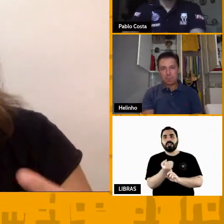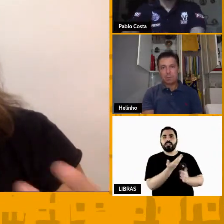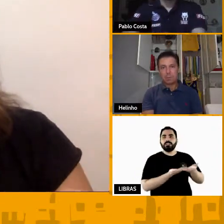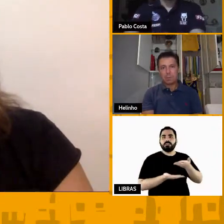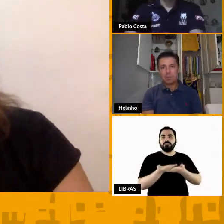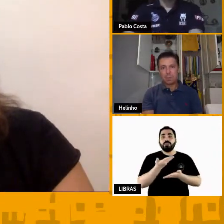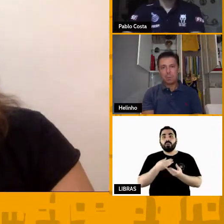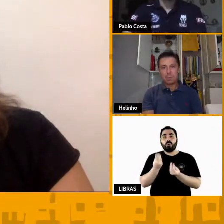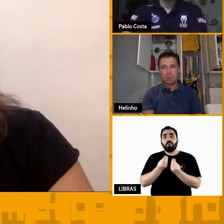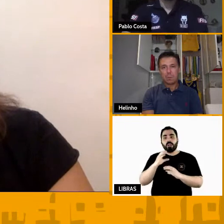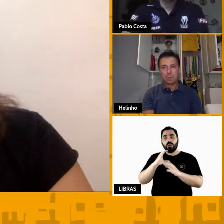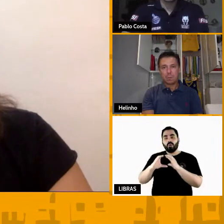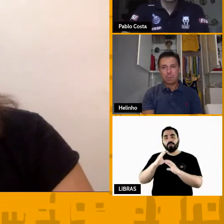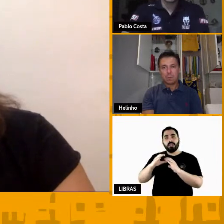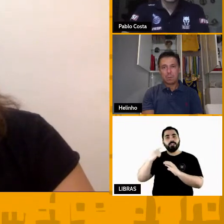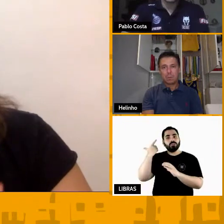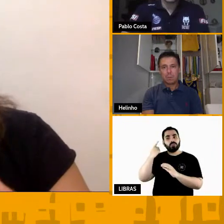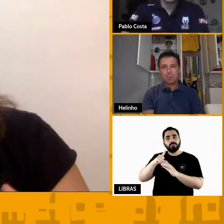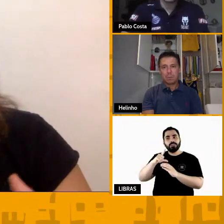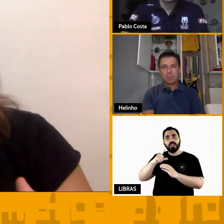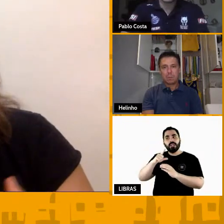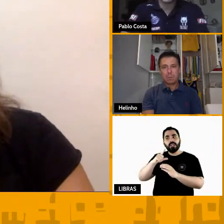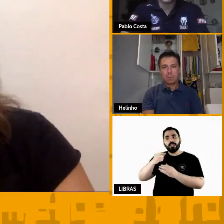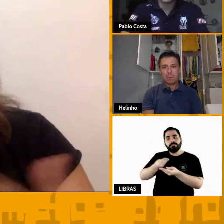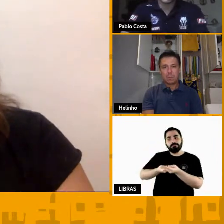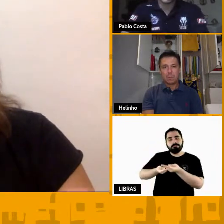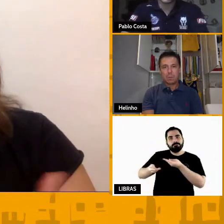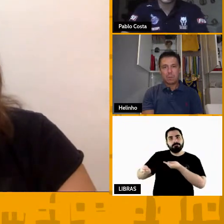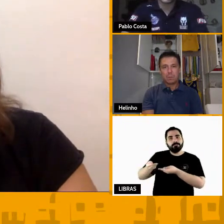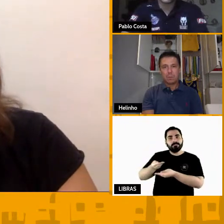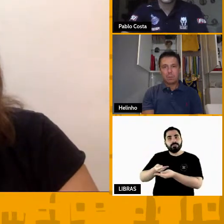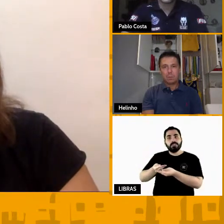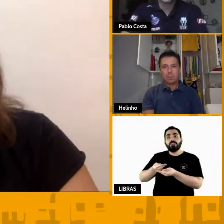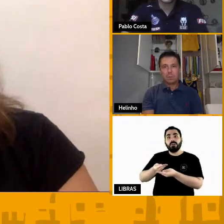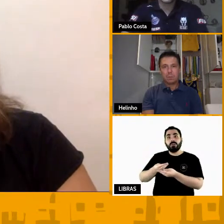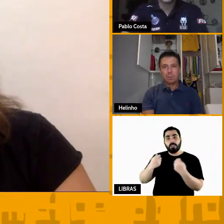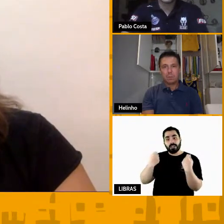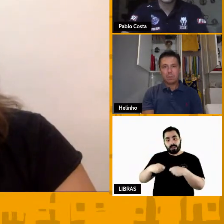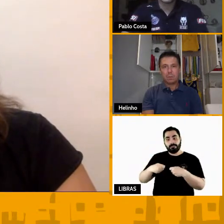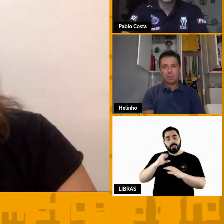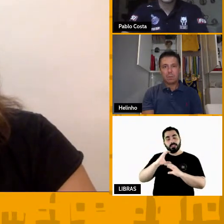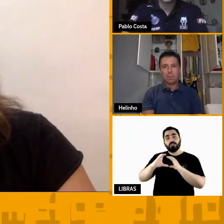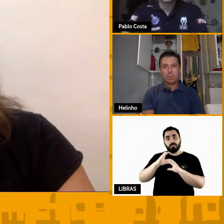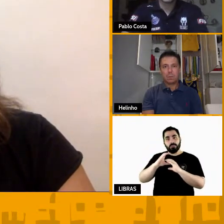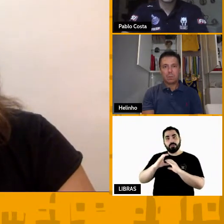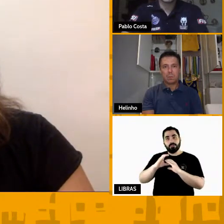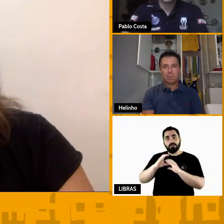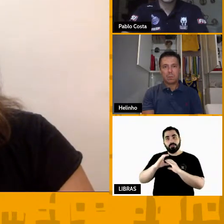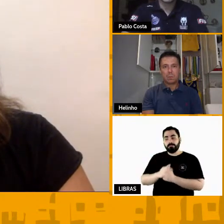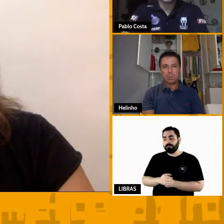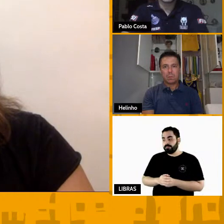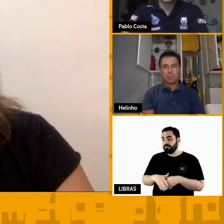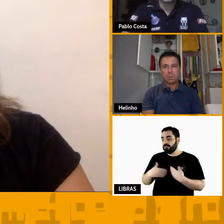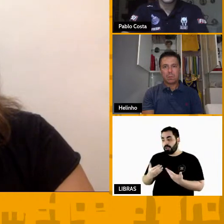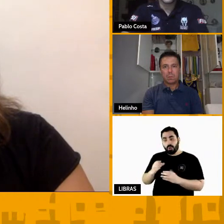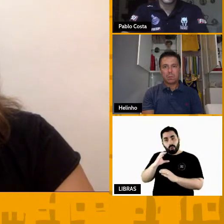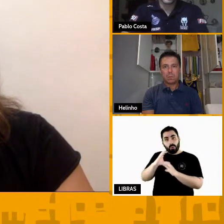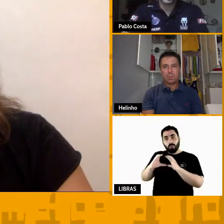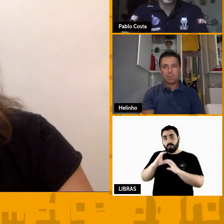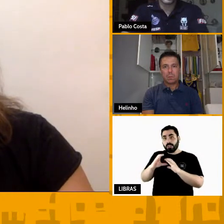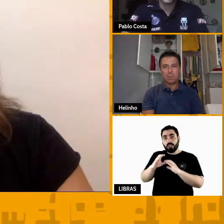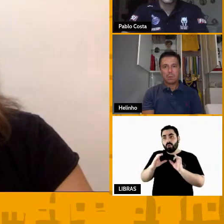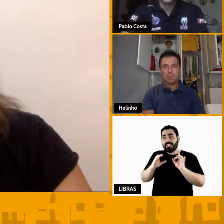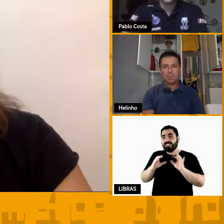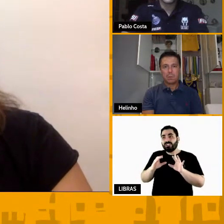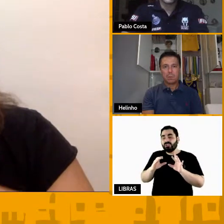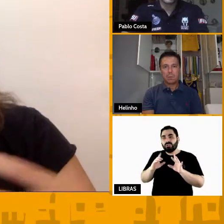a partir das nossas capacidades comunicativas. Então, e ainda no cenário de filosofia, comunicar também vai significar comunicação que tem a